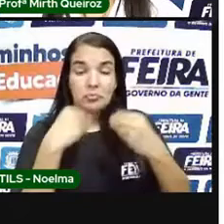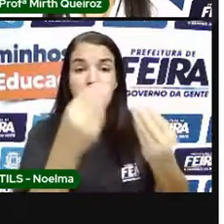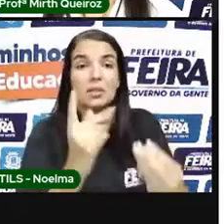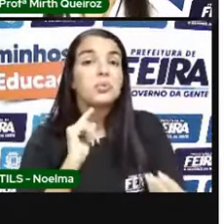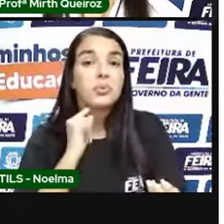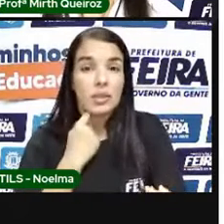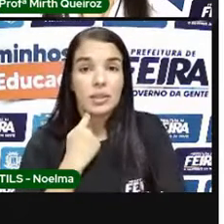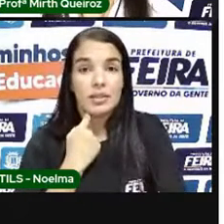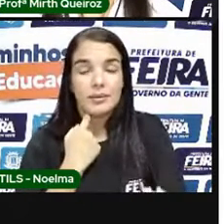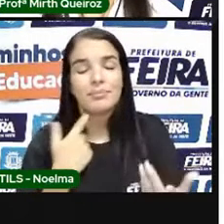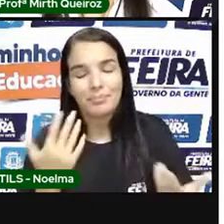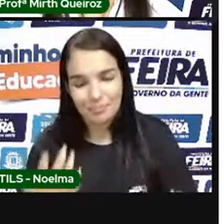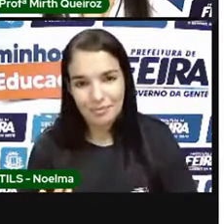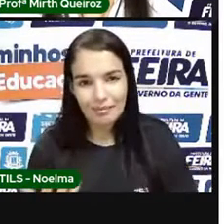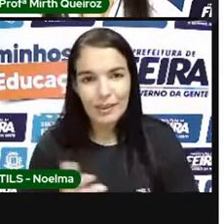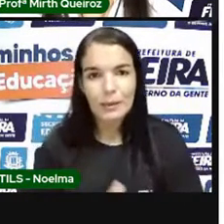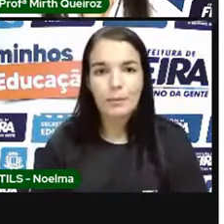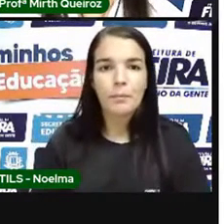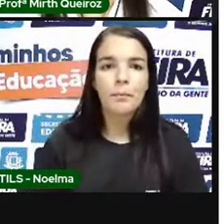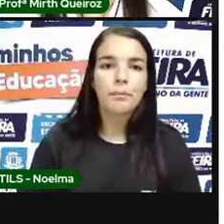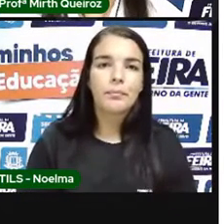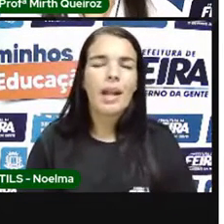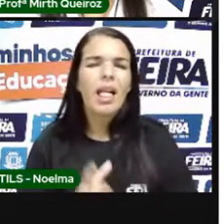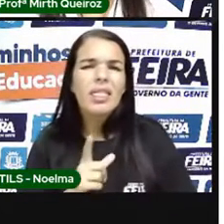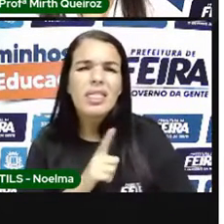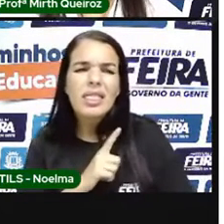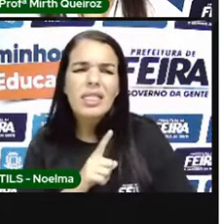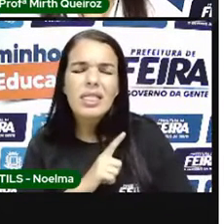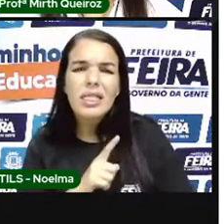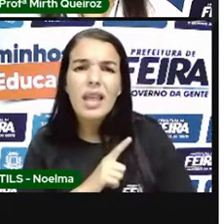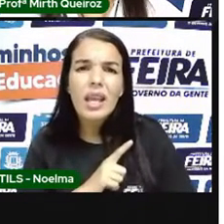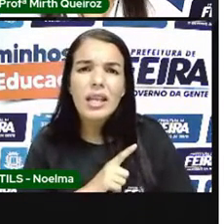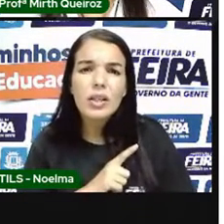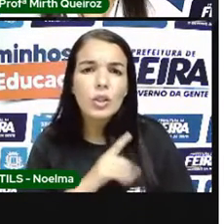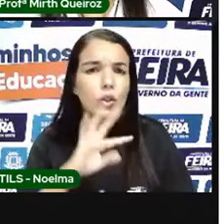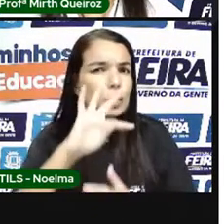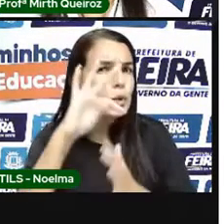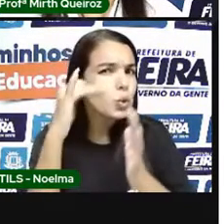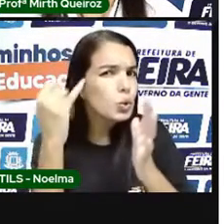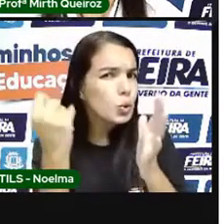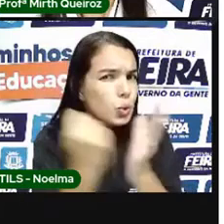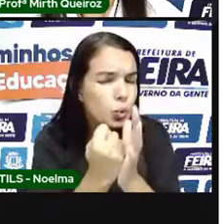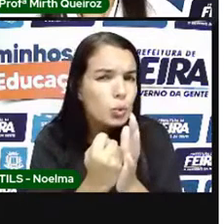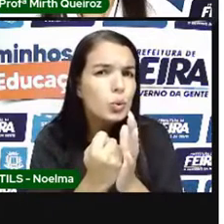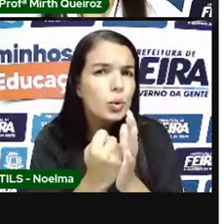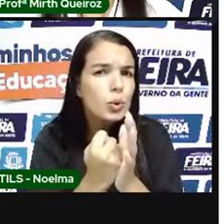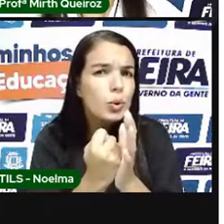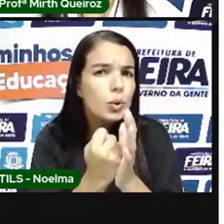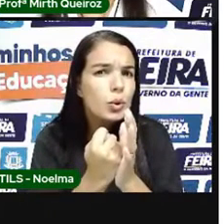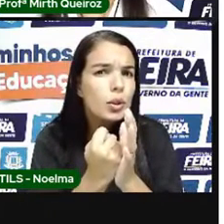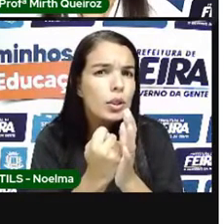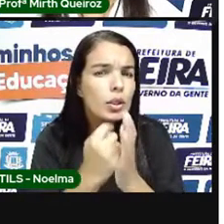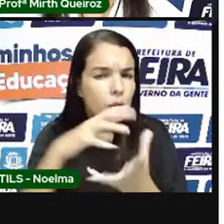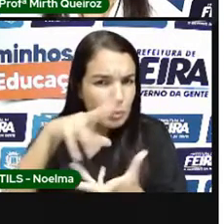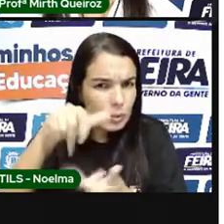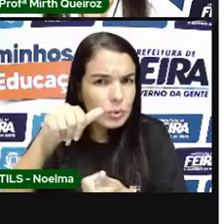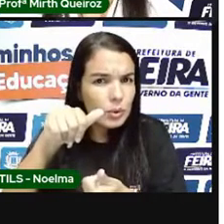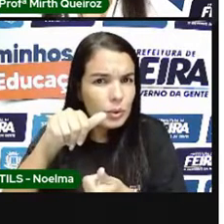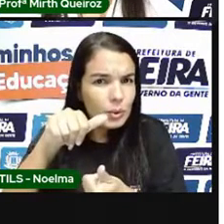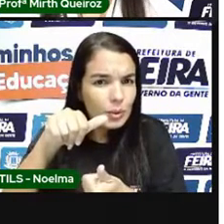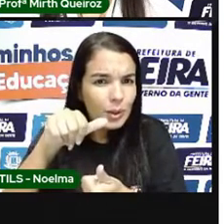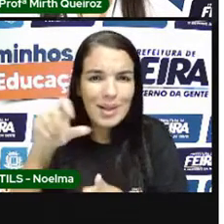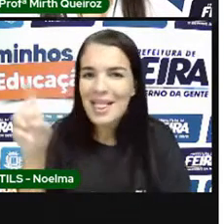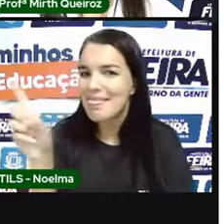Há o suficiente no mundo para todas as necessidades humanas Não há o suficiente para a